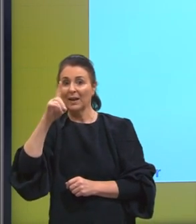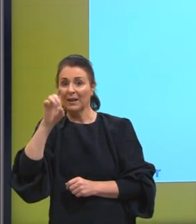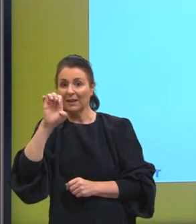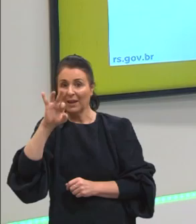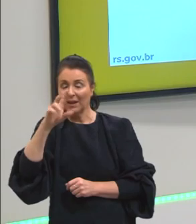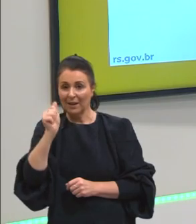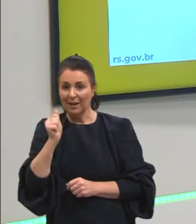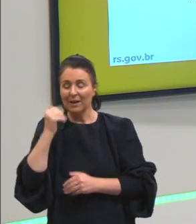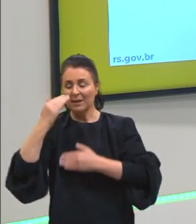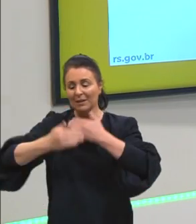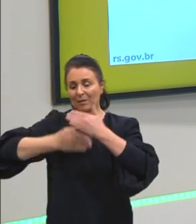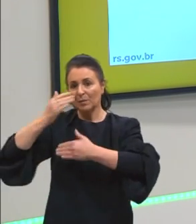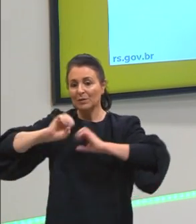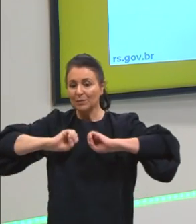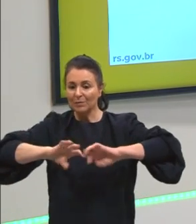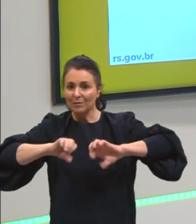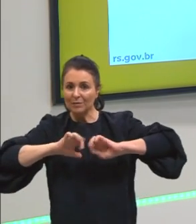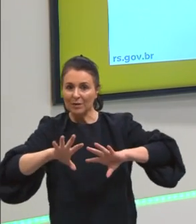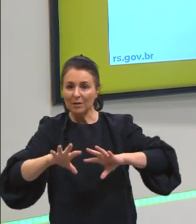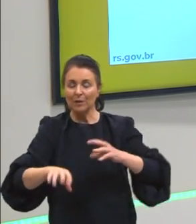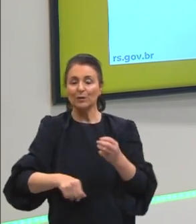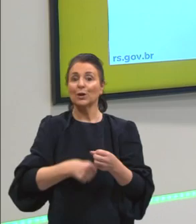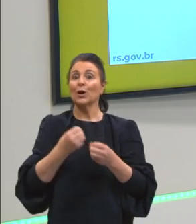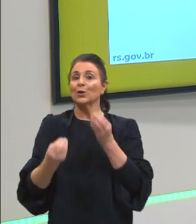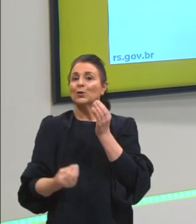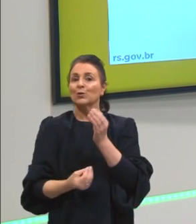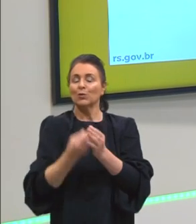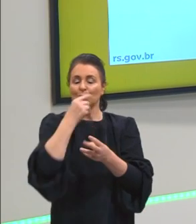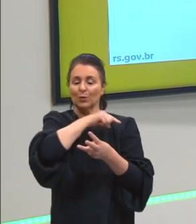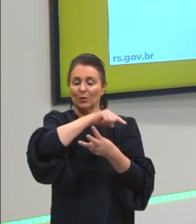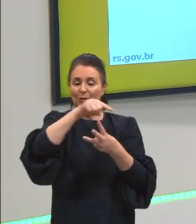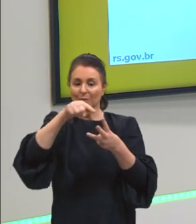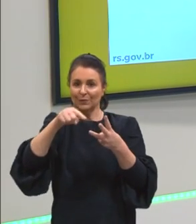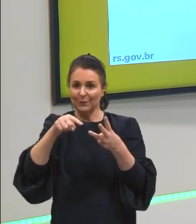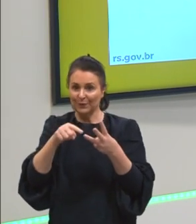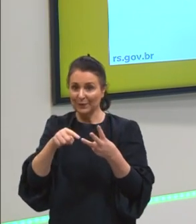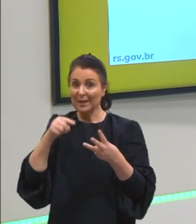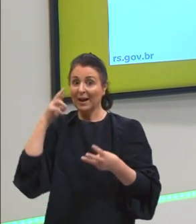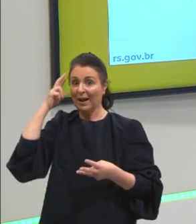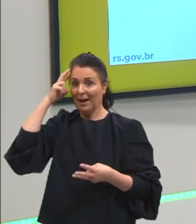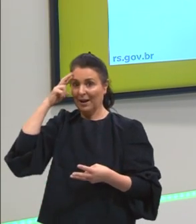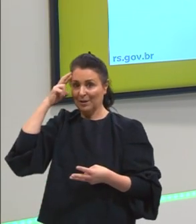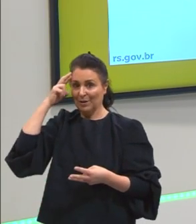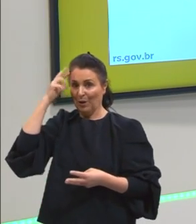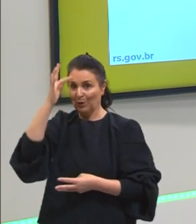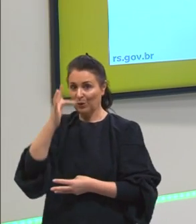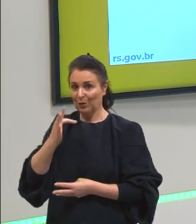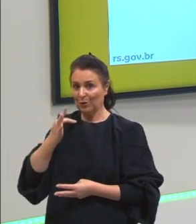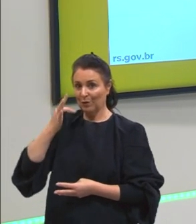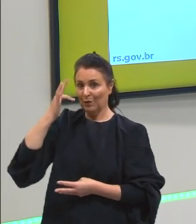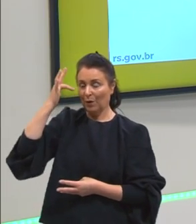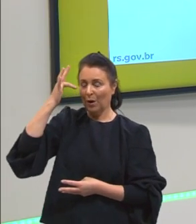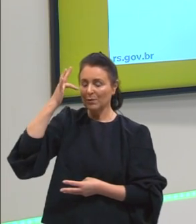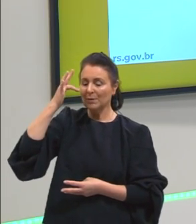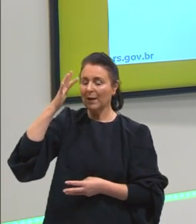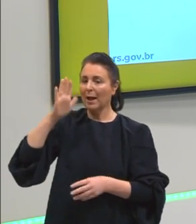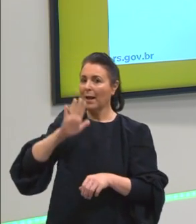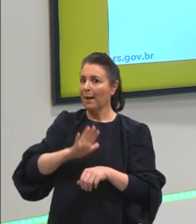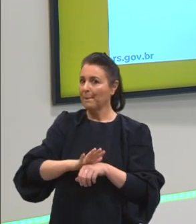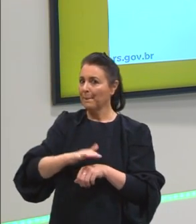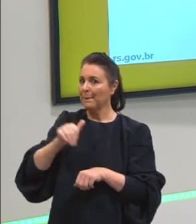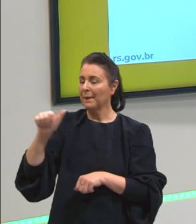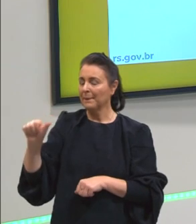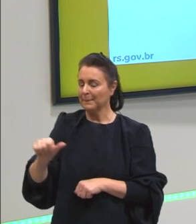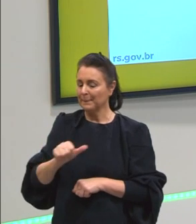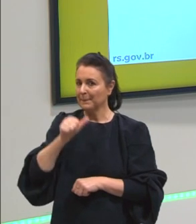processo educativo surgiam três almas, e a alma racional dos filósofos era mais apta a governar a